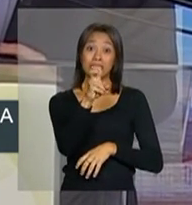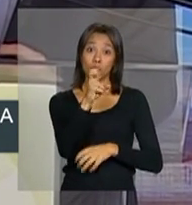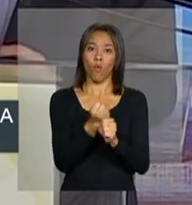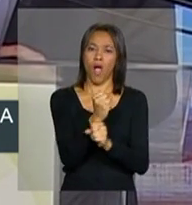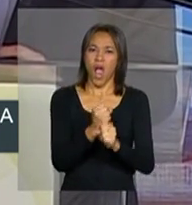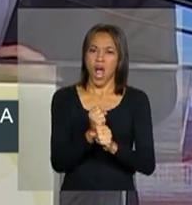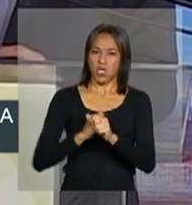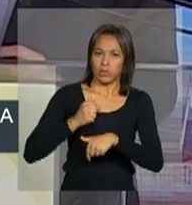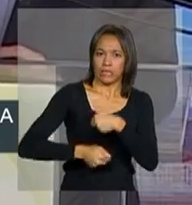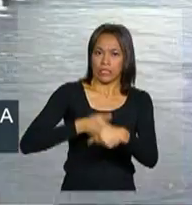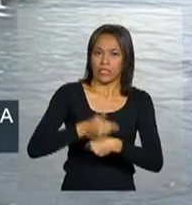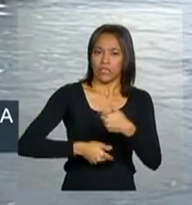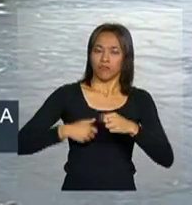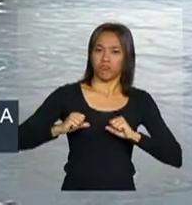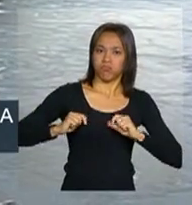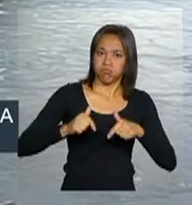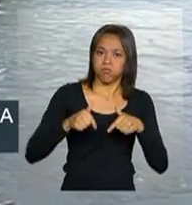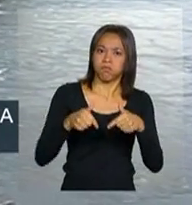esforços